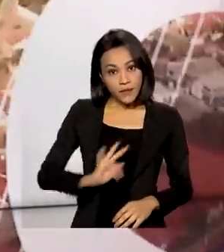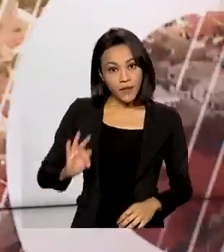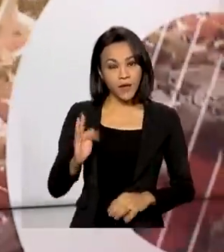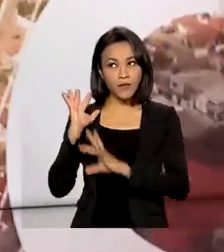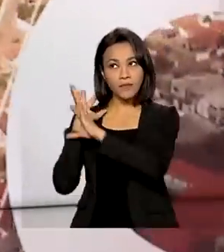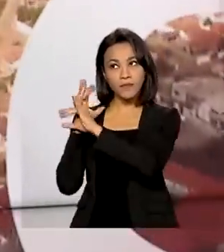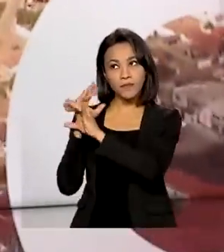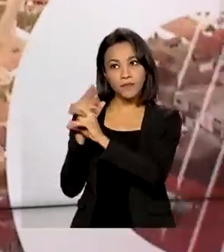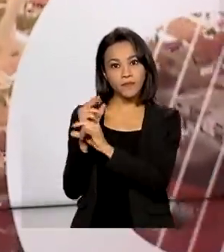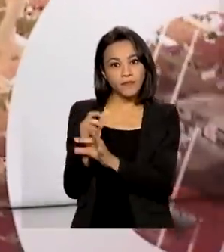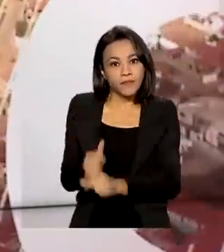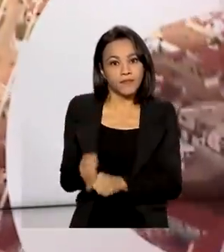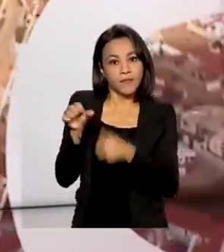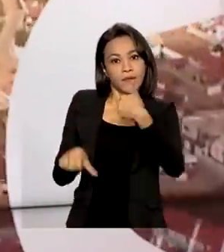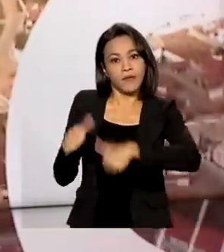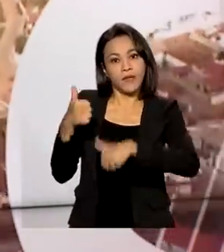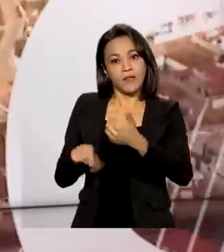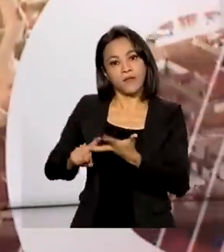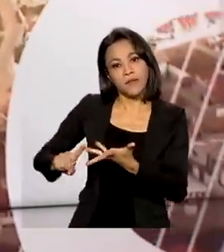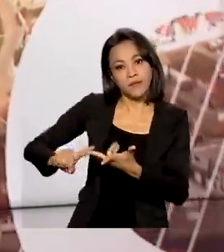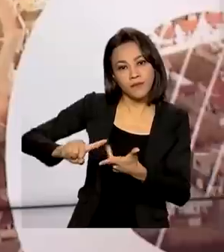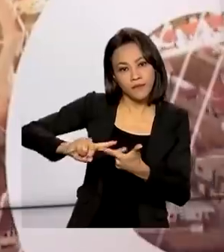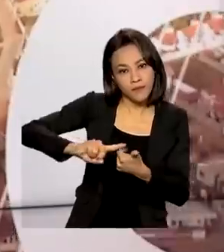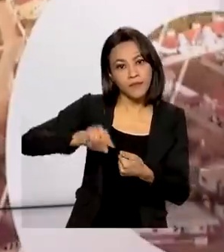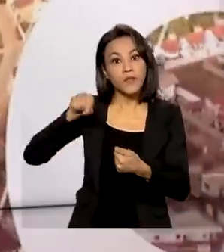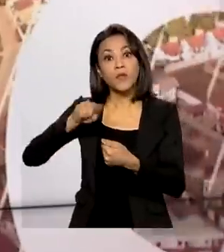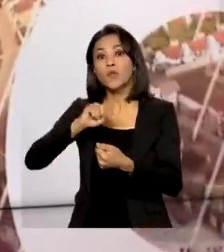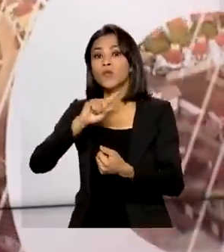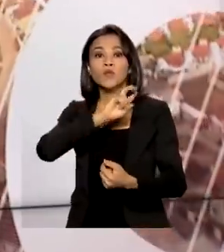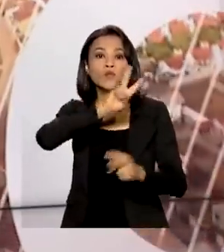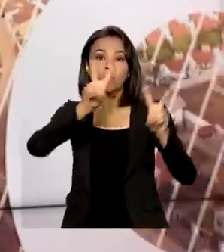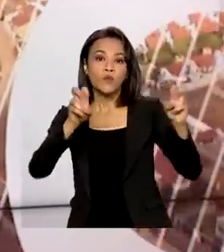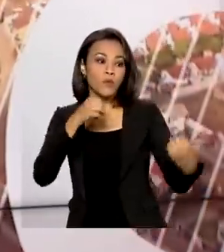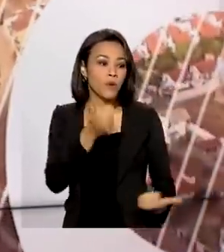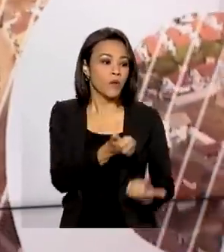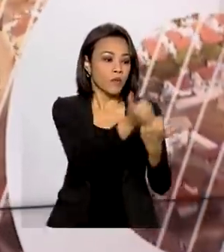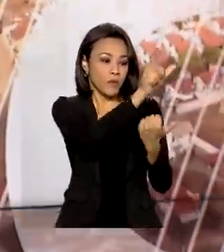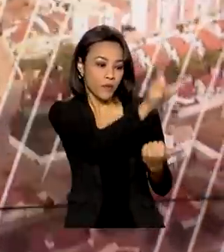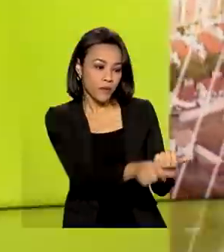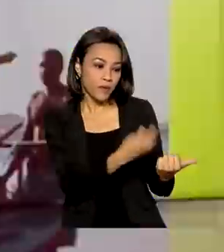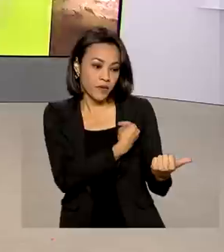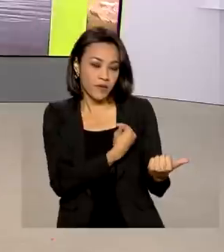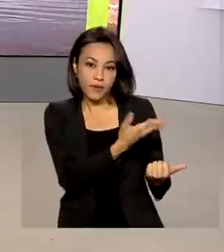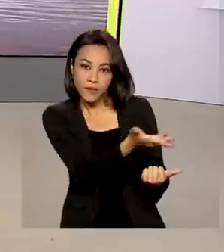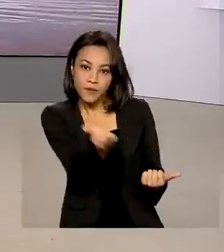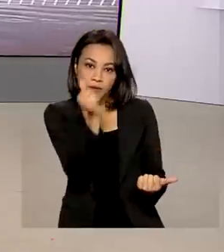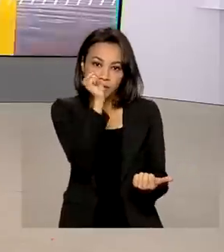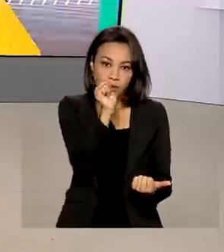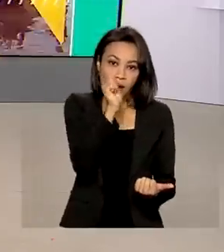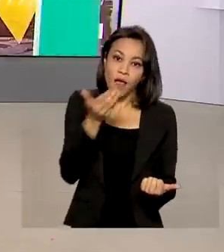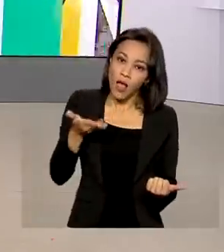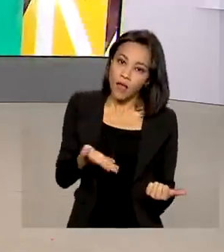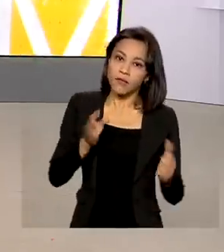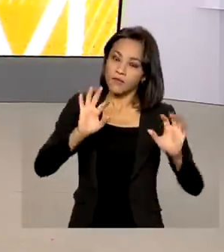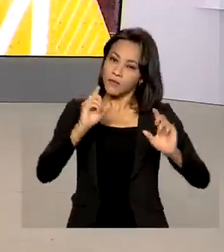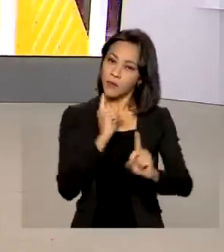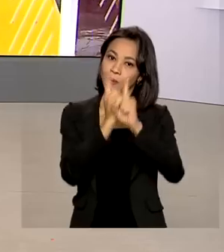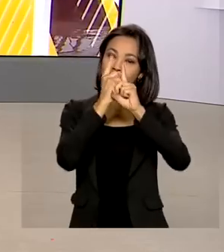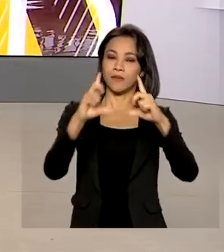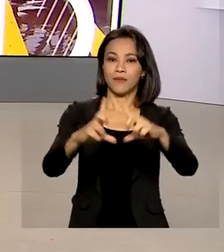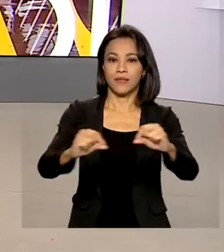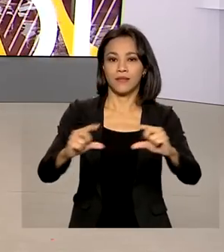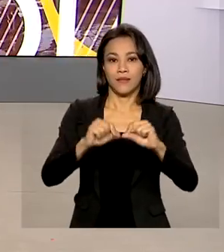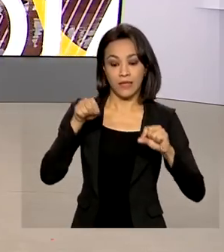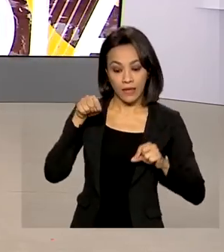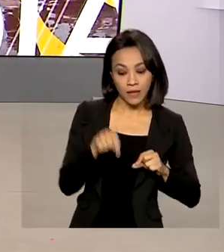balanço das ações colocadas em prática a favor da proteção da vida e das mulheres. Foi numa cerimônia em Brasília, onde